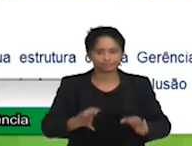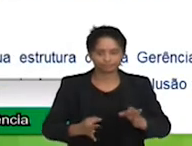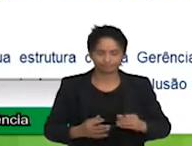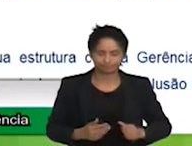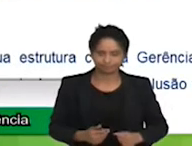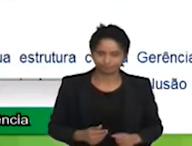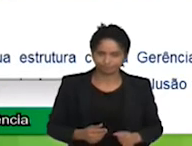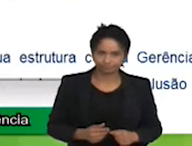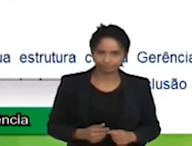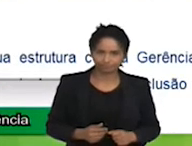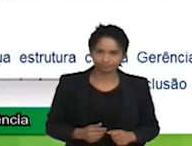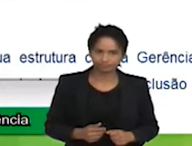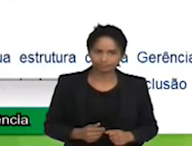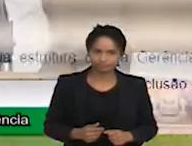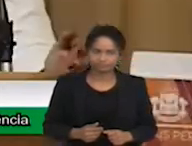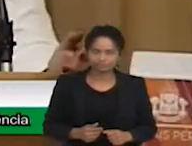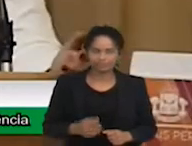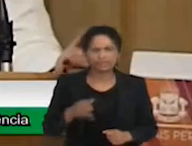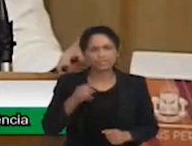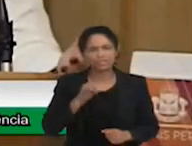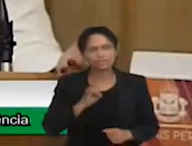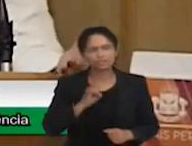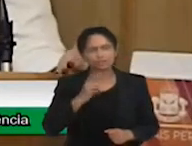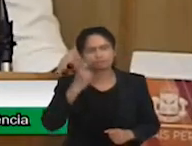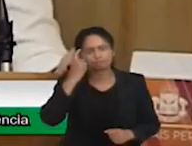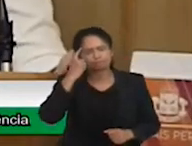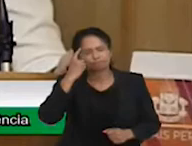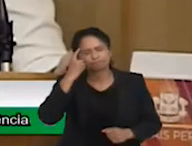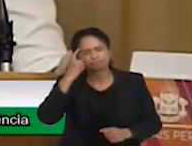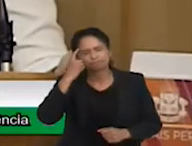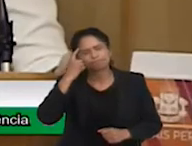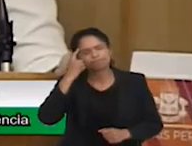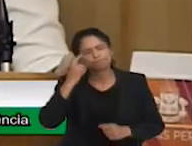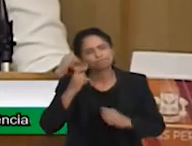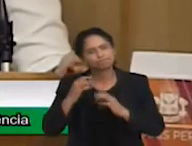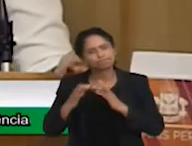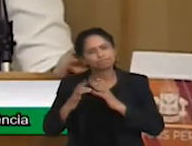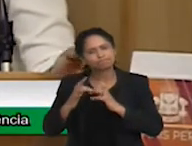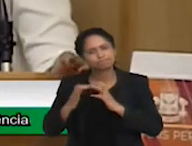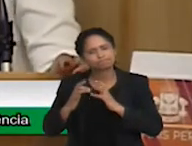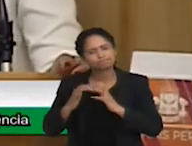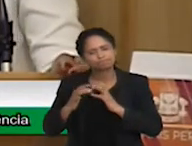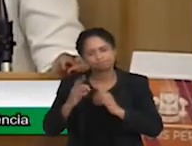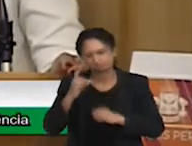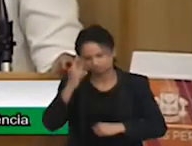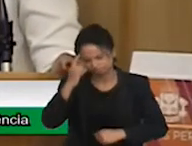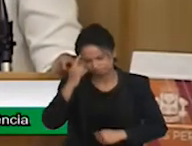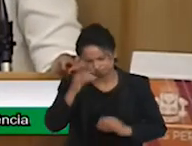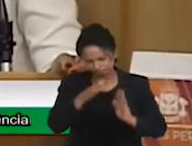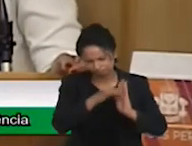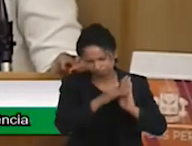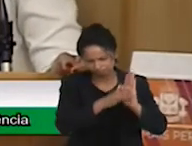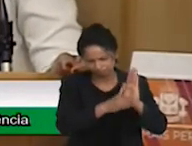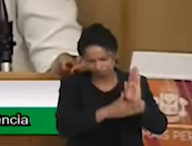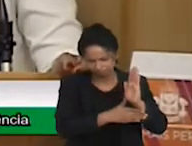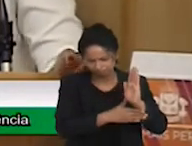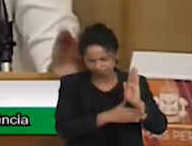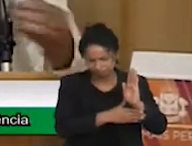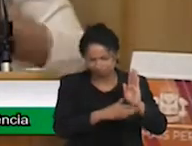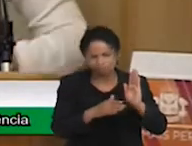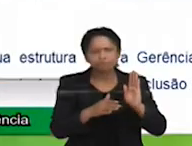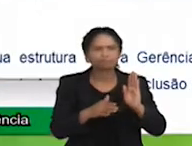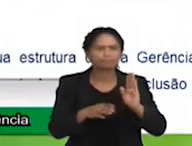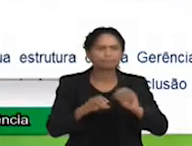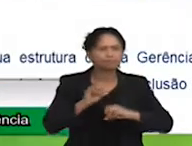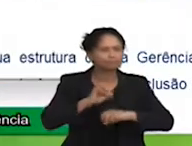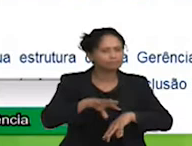E aí, quando a gente pensa numa inclusão, numa abordagem de princípios, a educação inclusiva, ela tem alguns eixos aí